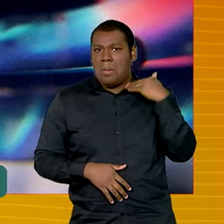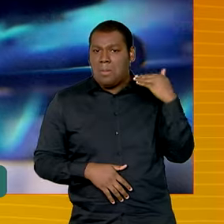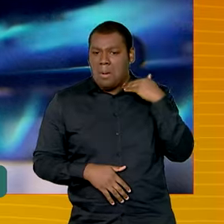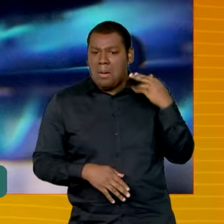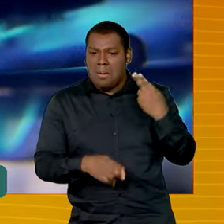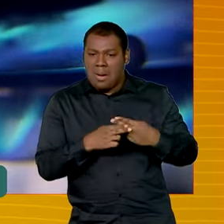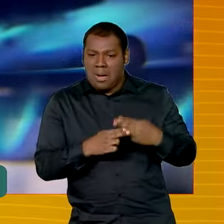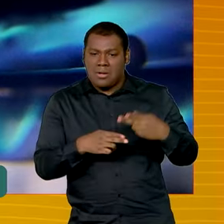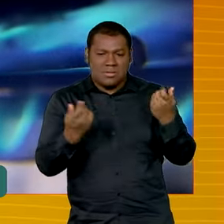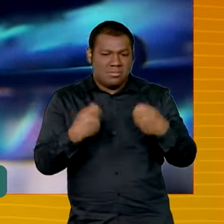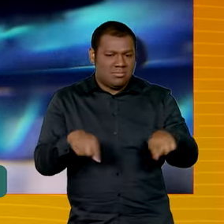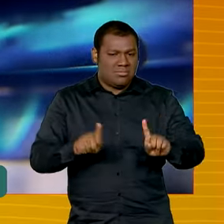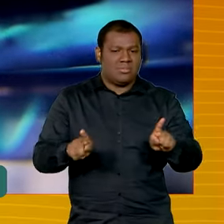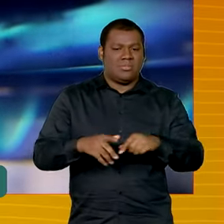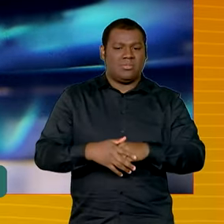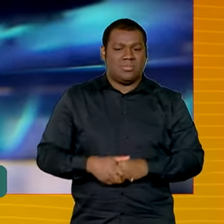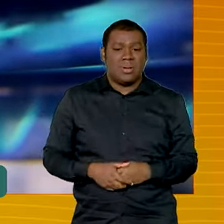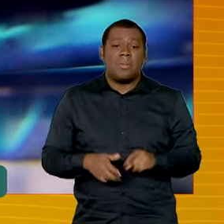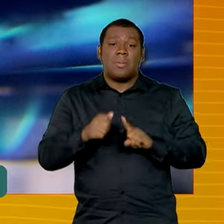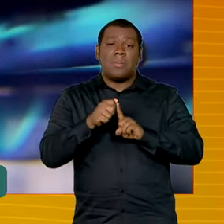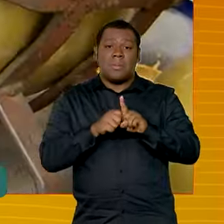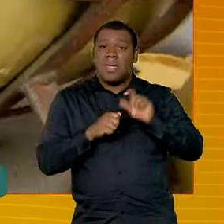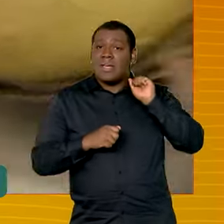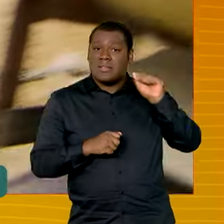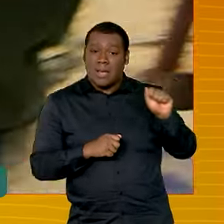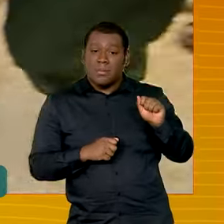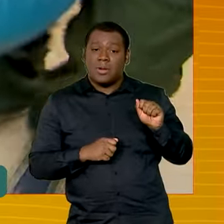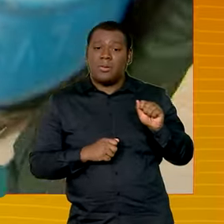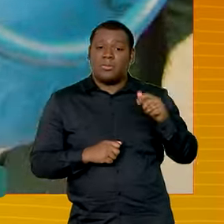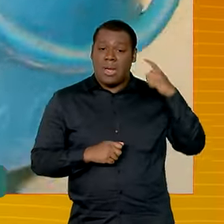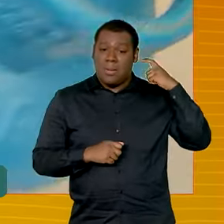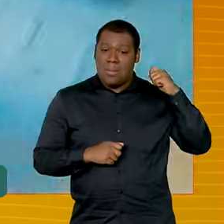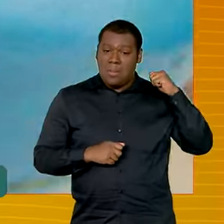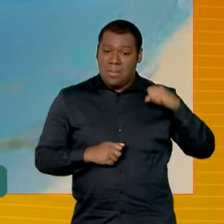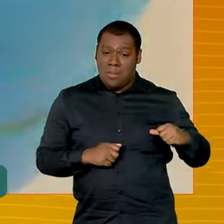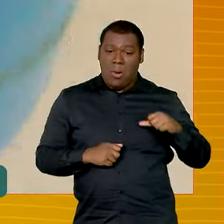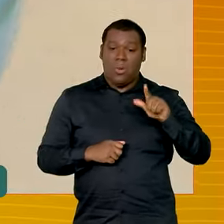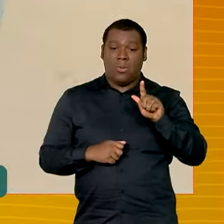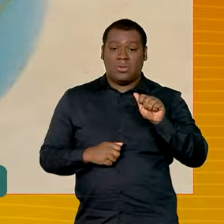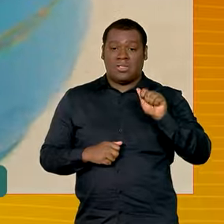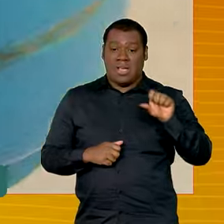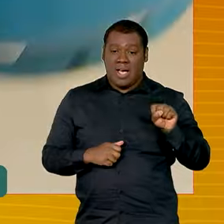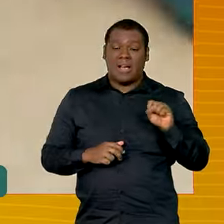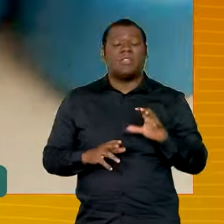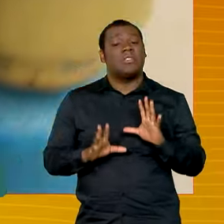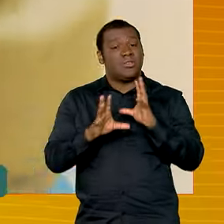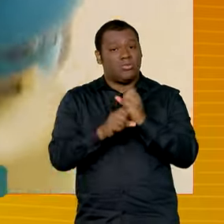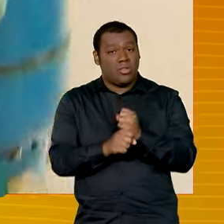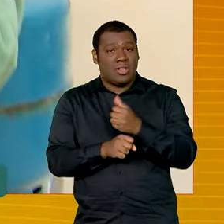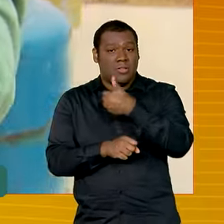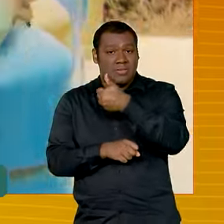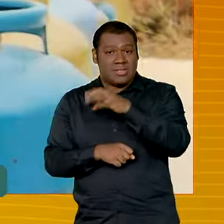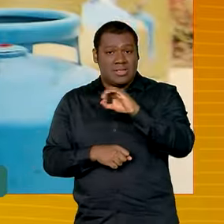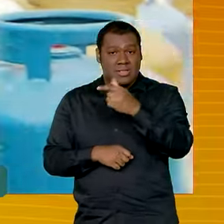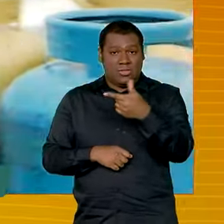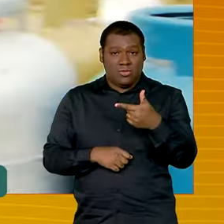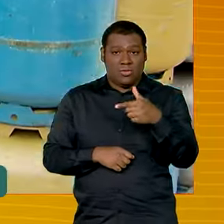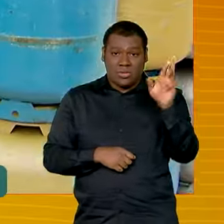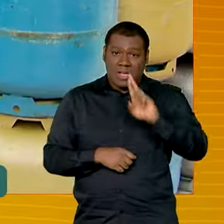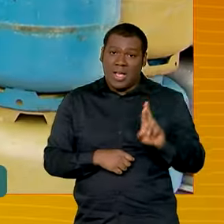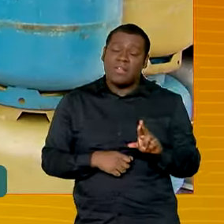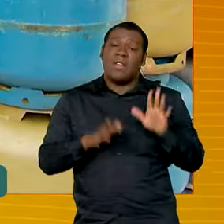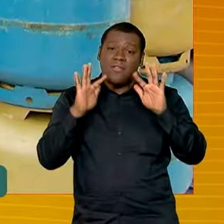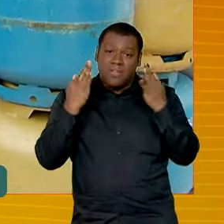Auxílio Gás, no mês de abril, é de 102 reais. Para ter acesso, a família precisa estar inscrita no Cade